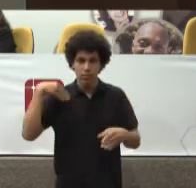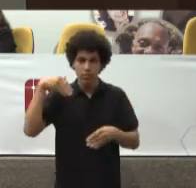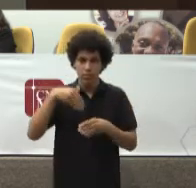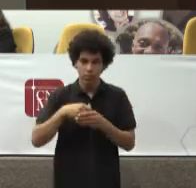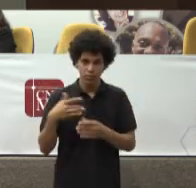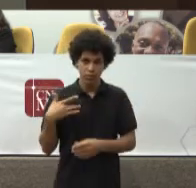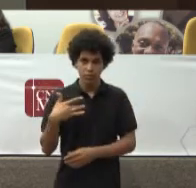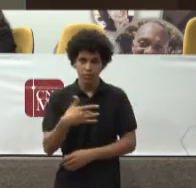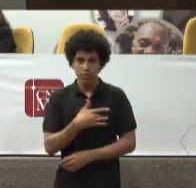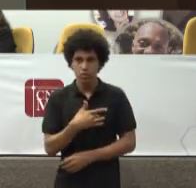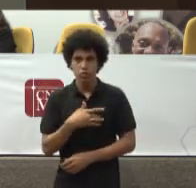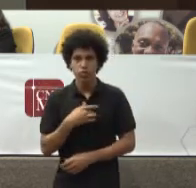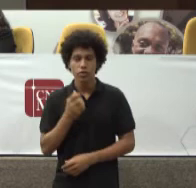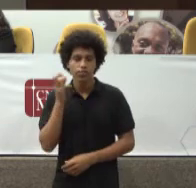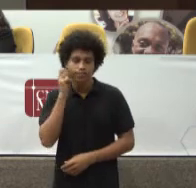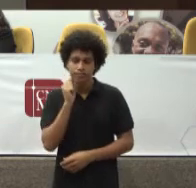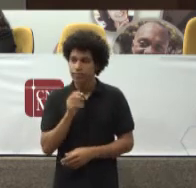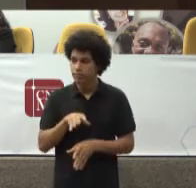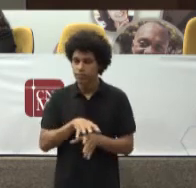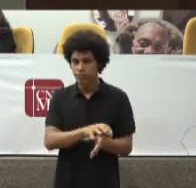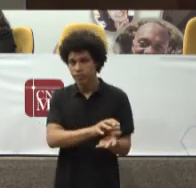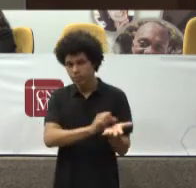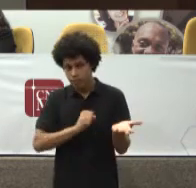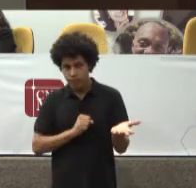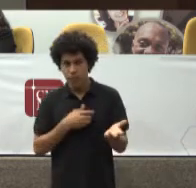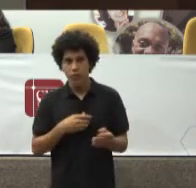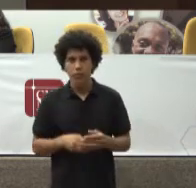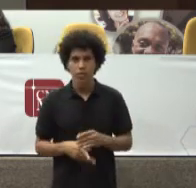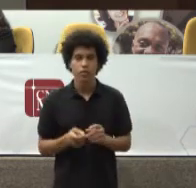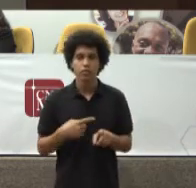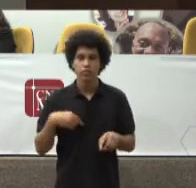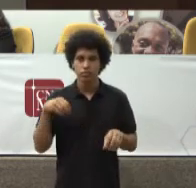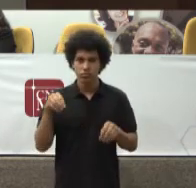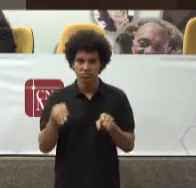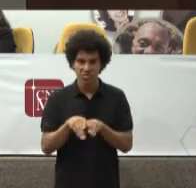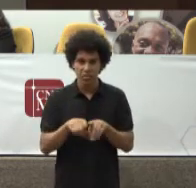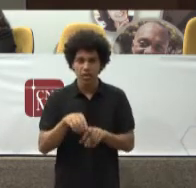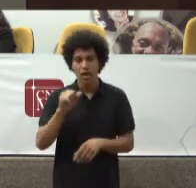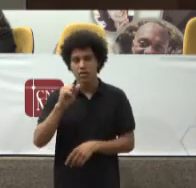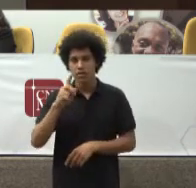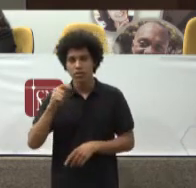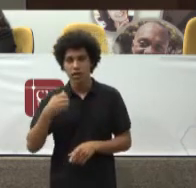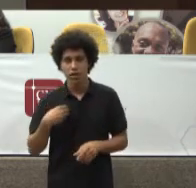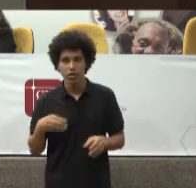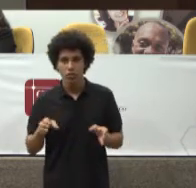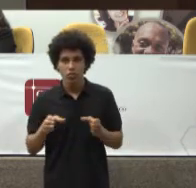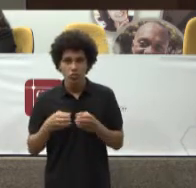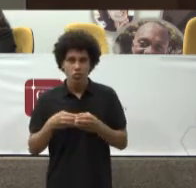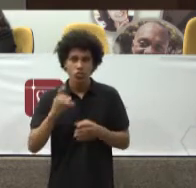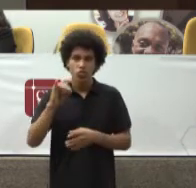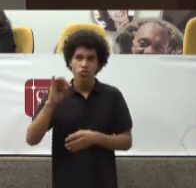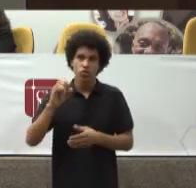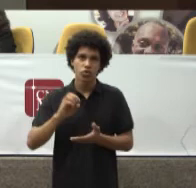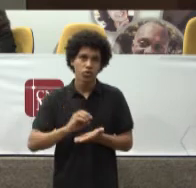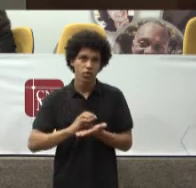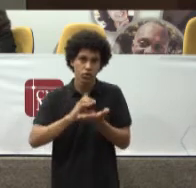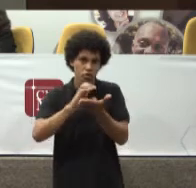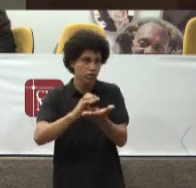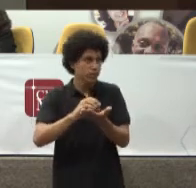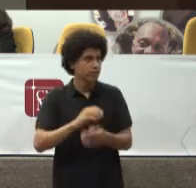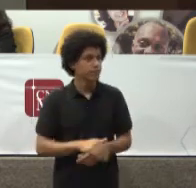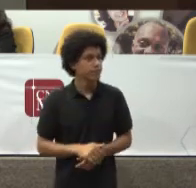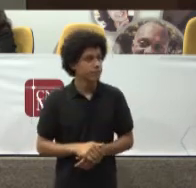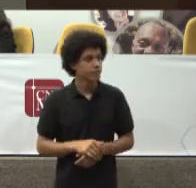cabo Veio a ser adotado Pela Assembleia Constituição E pela Constituição De 1988 É uma Saúde Com gestão